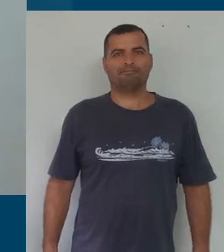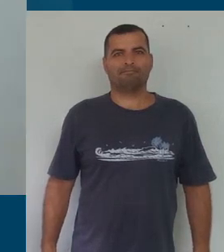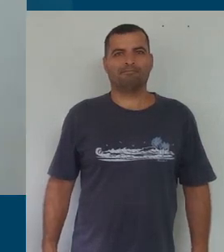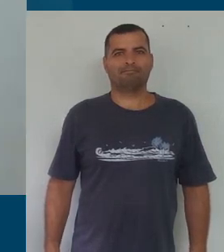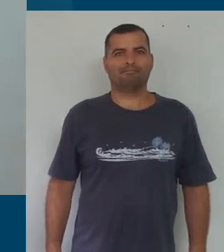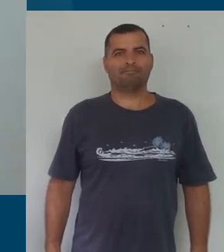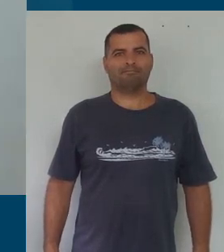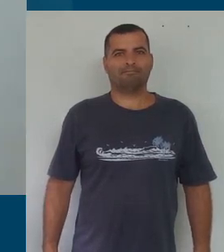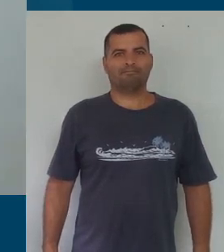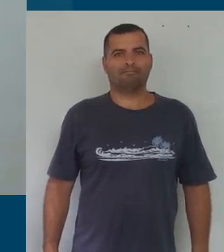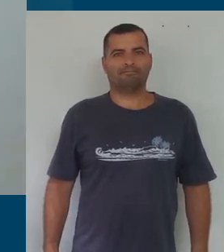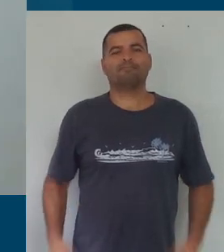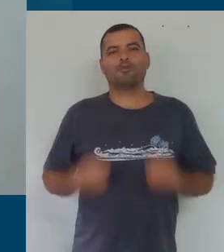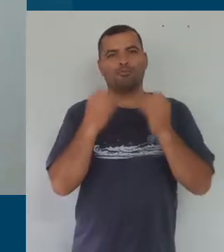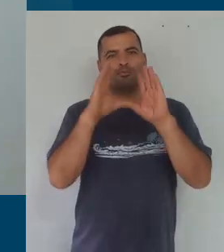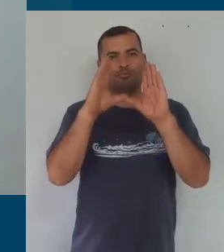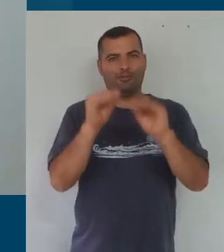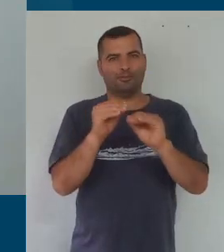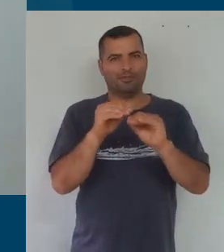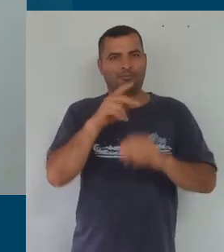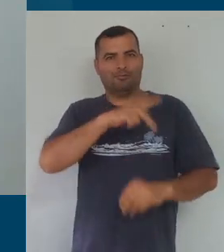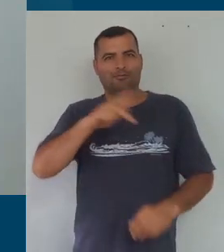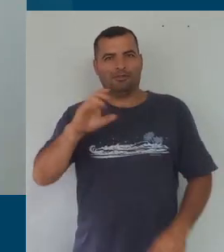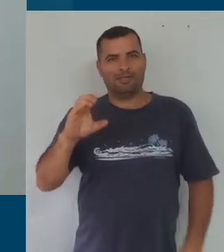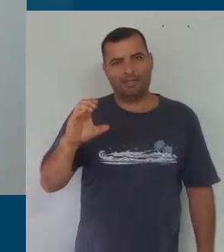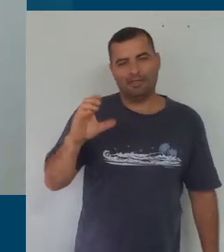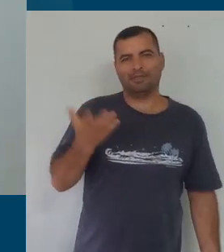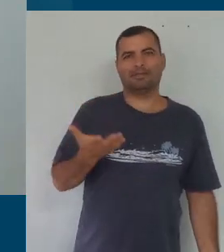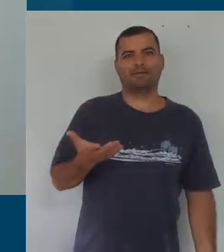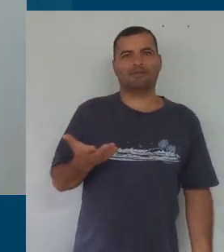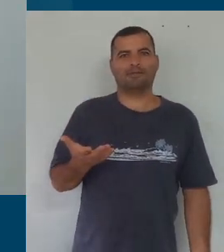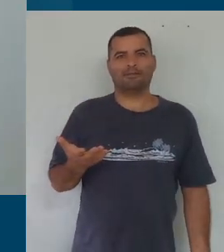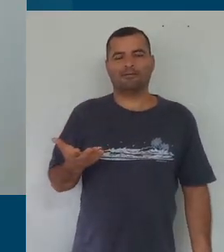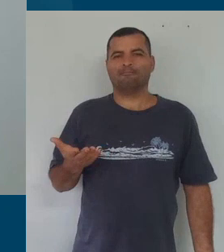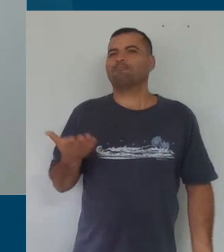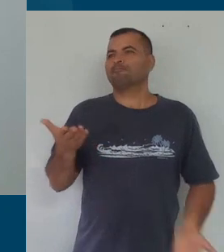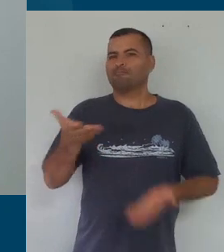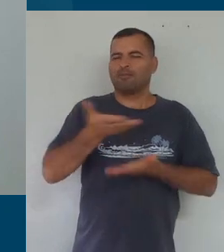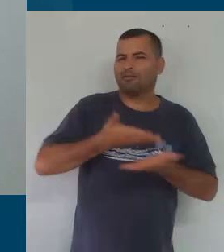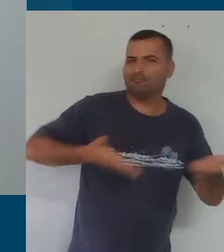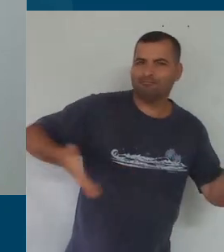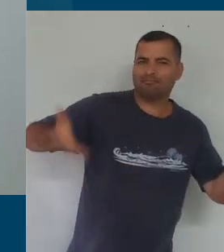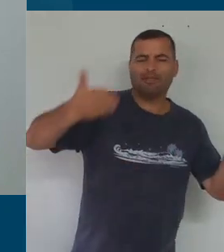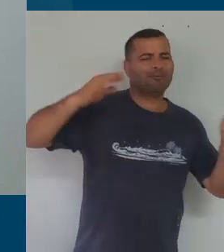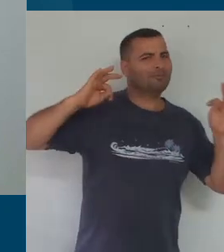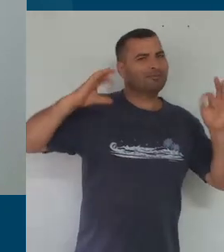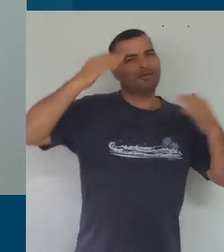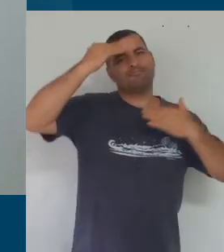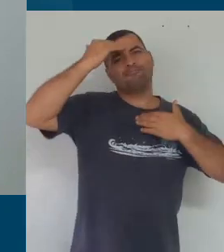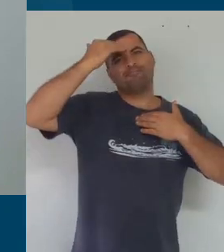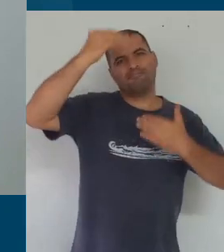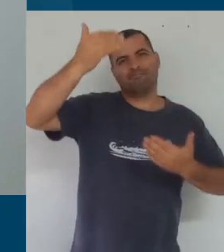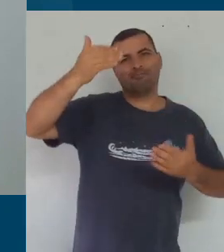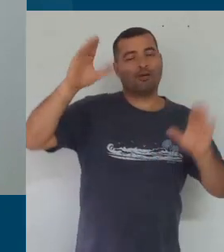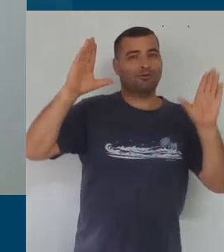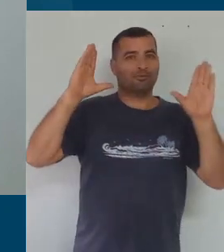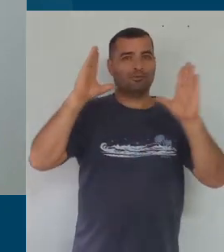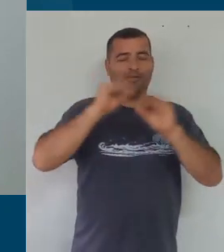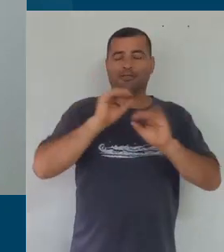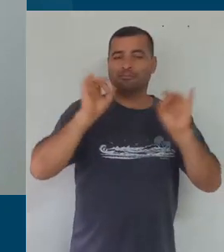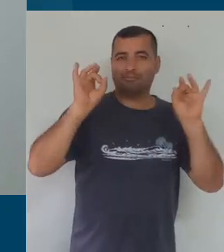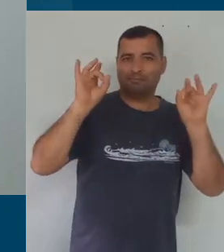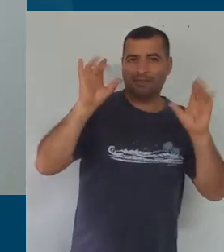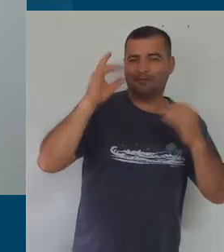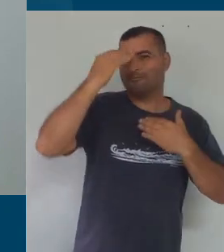Boa noite, professor César, gente, muito obrigado, que noite memorável, agradeço professor